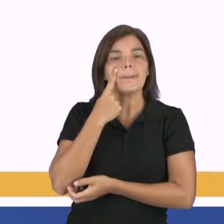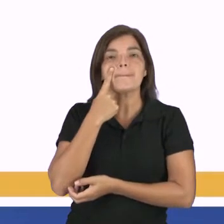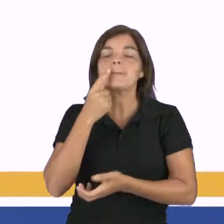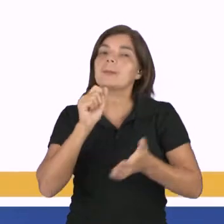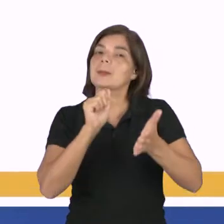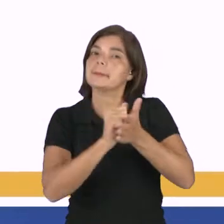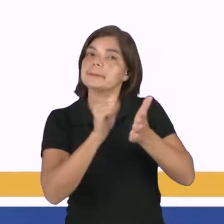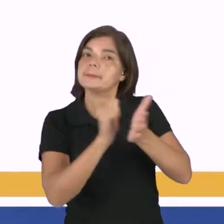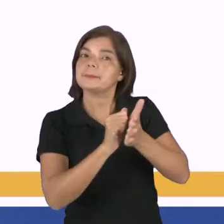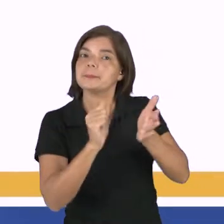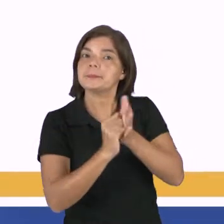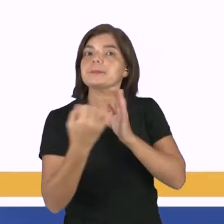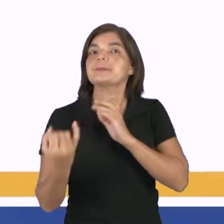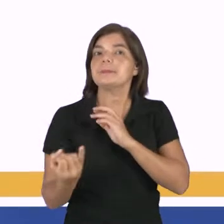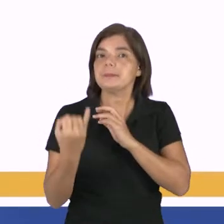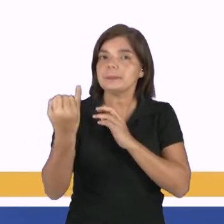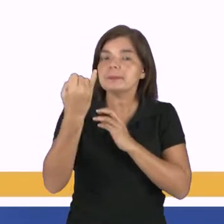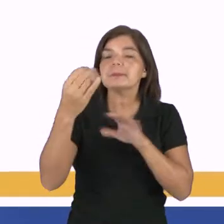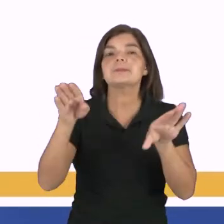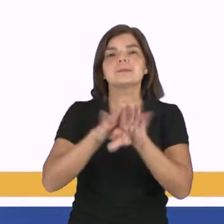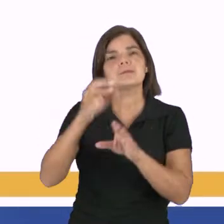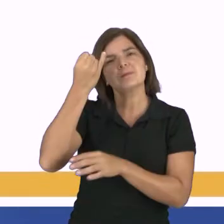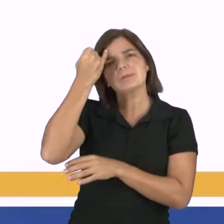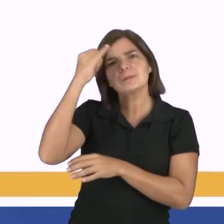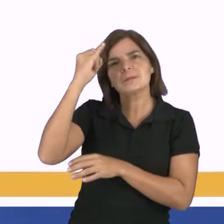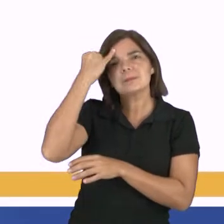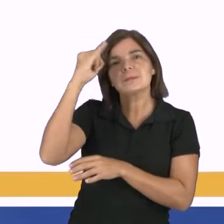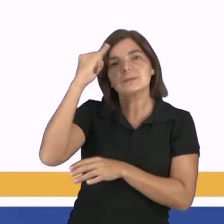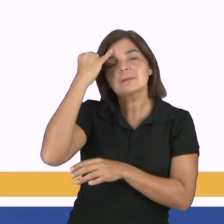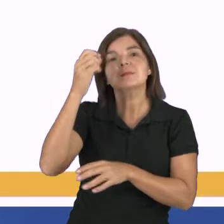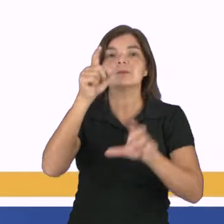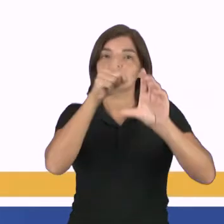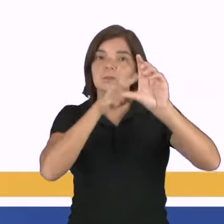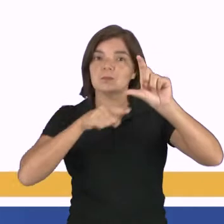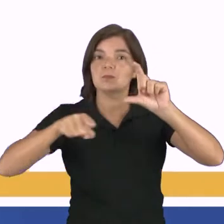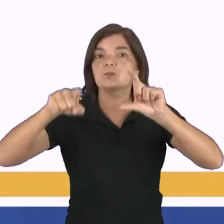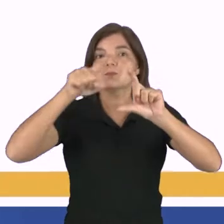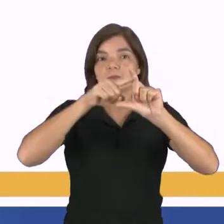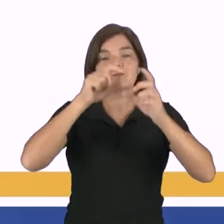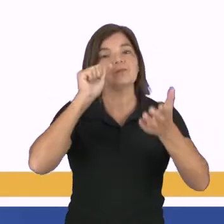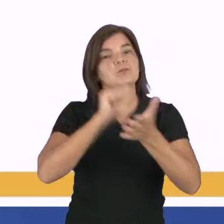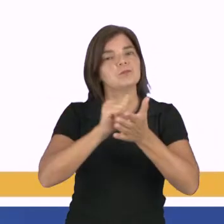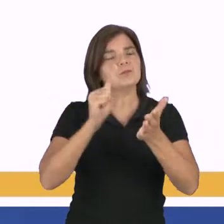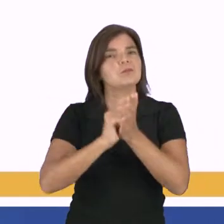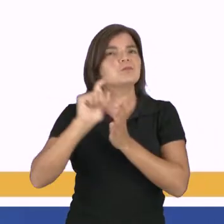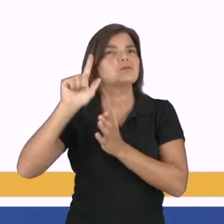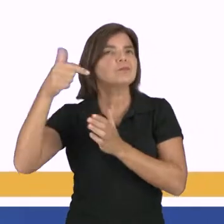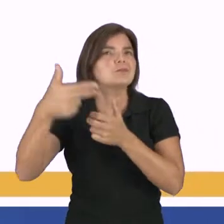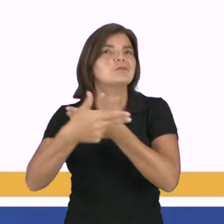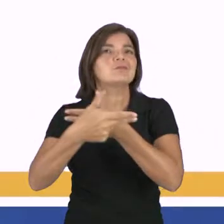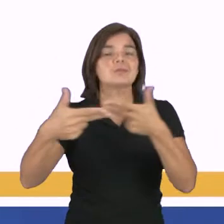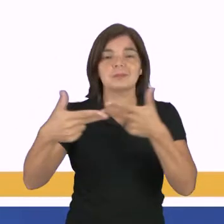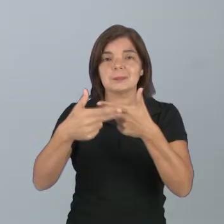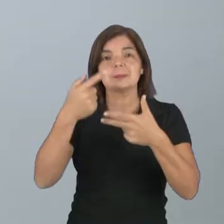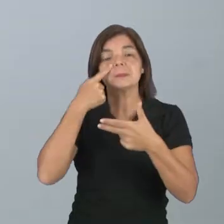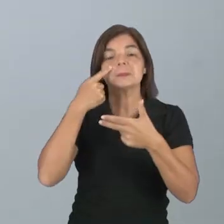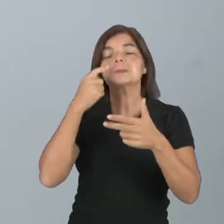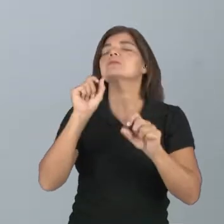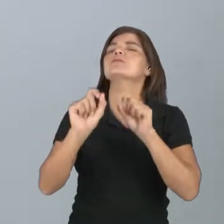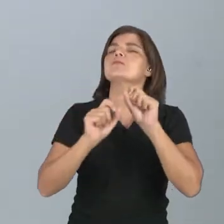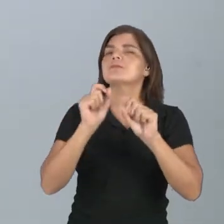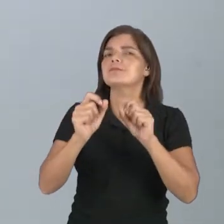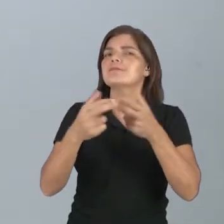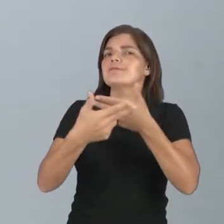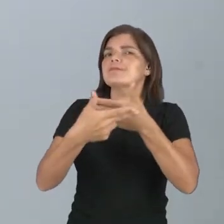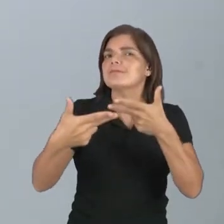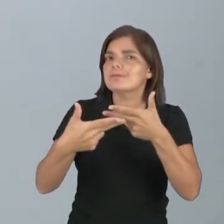lista das importantes. A invenção da roda, a escrita, dentre outras. Estamos aqui nos referindo de